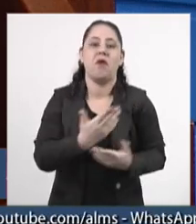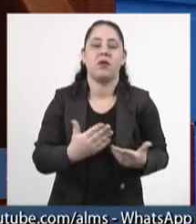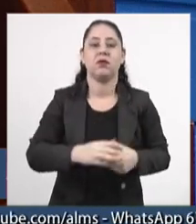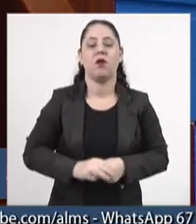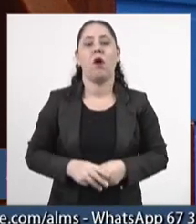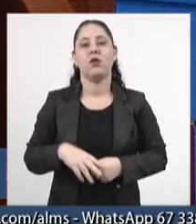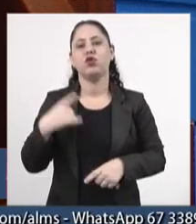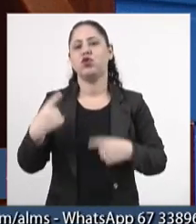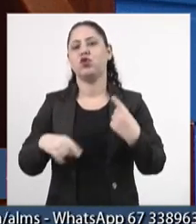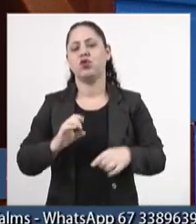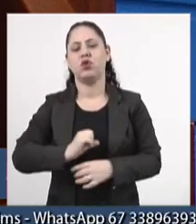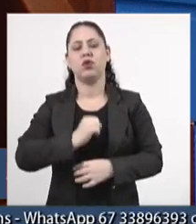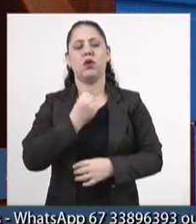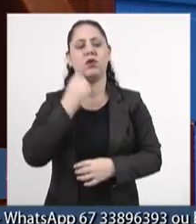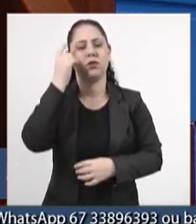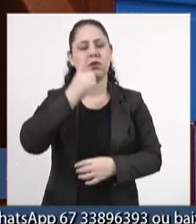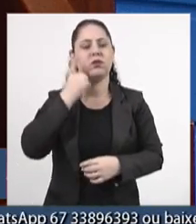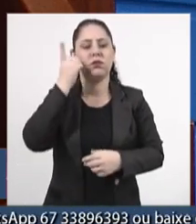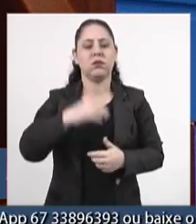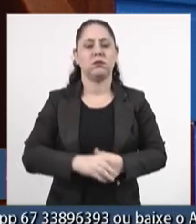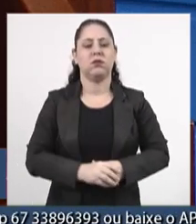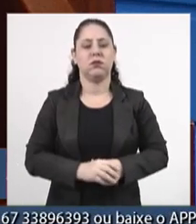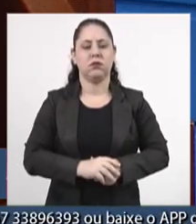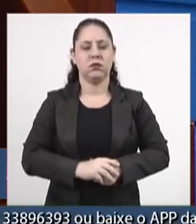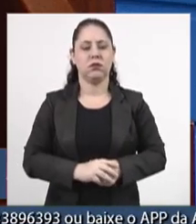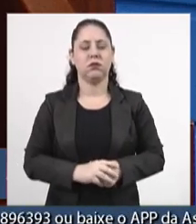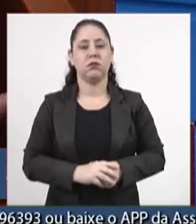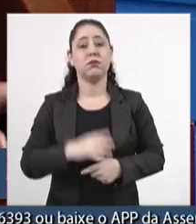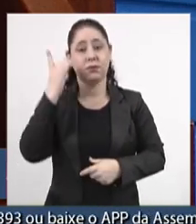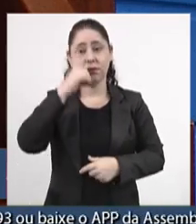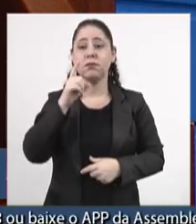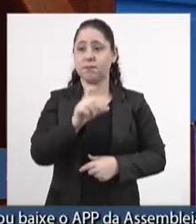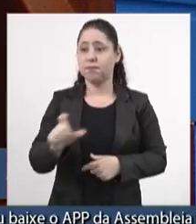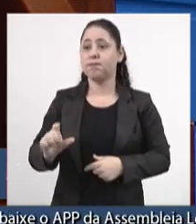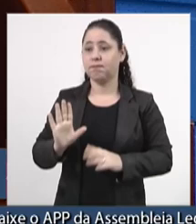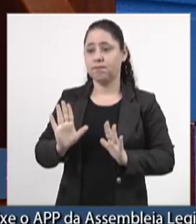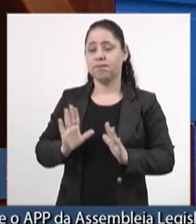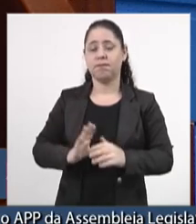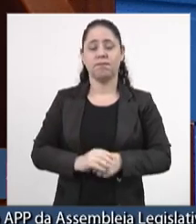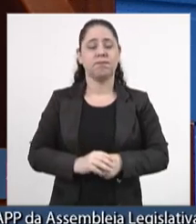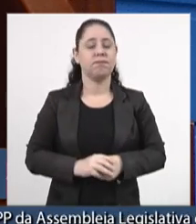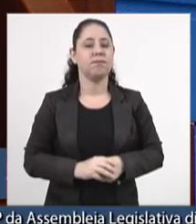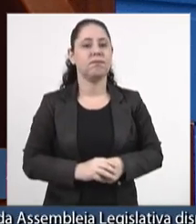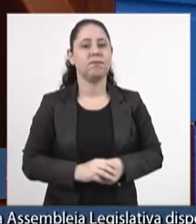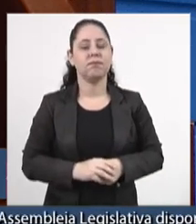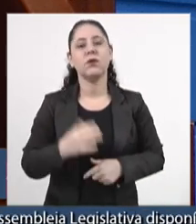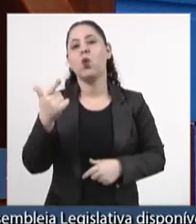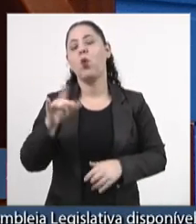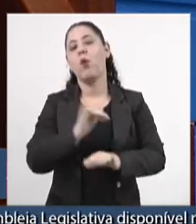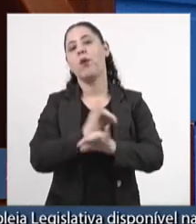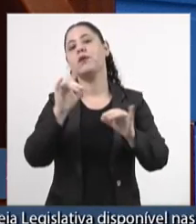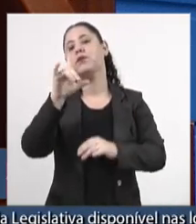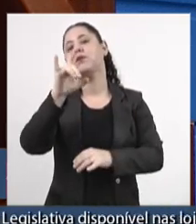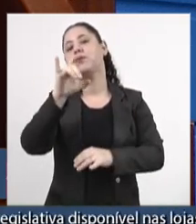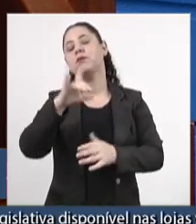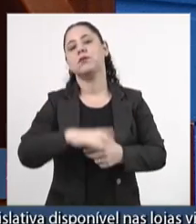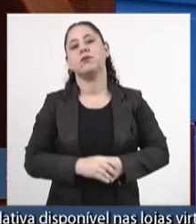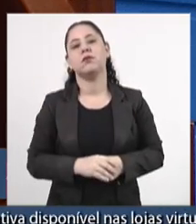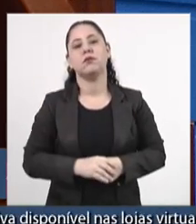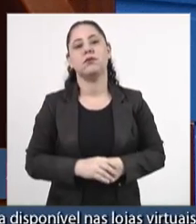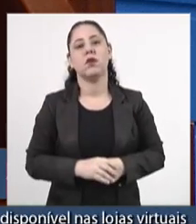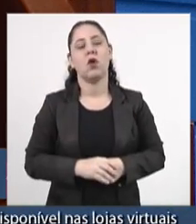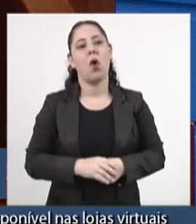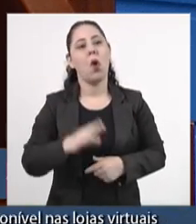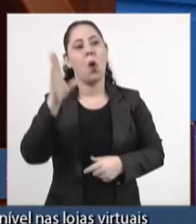ou é discurso de ódio, deputado? Concede uma parte, deputado. Só um minuto. Mais uma publicação. A